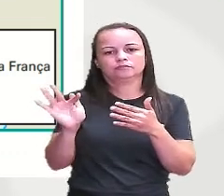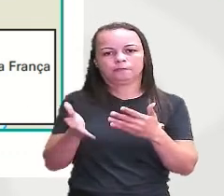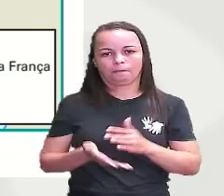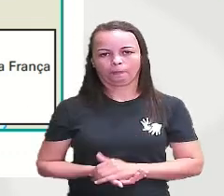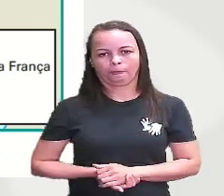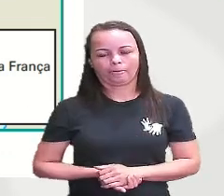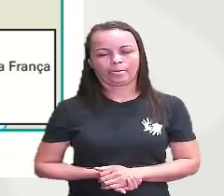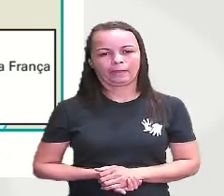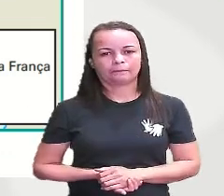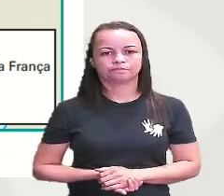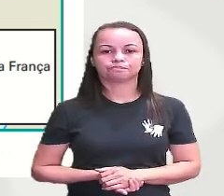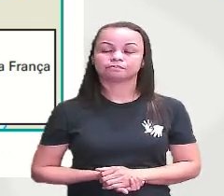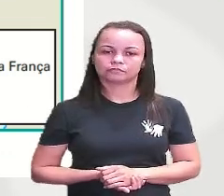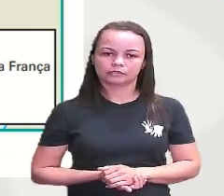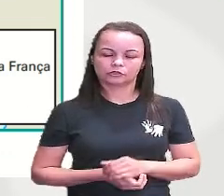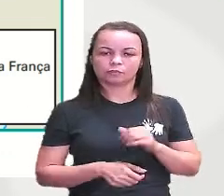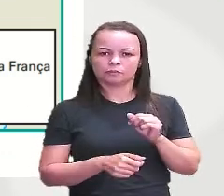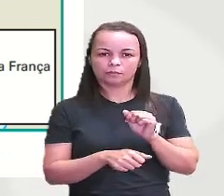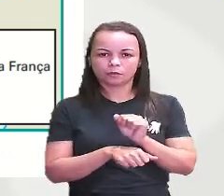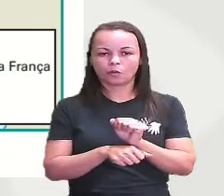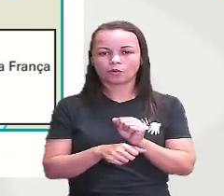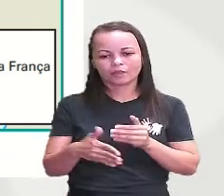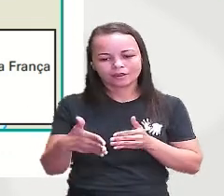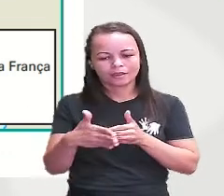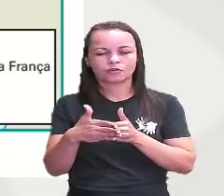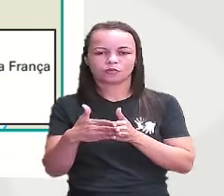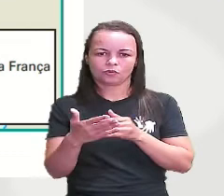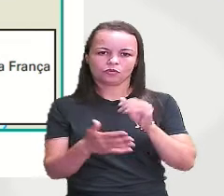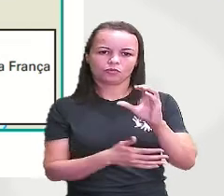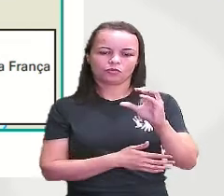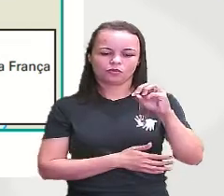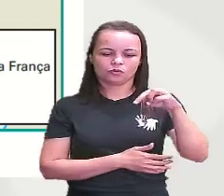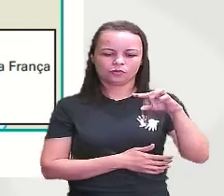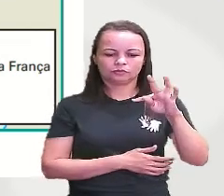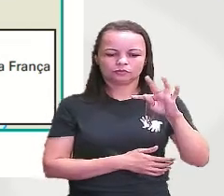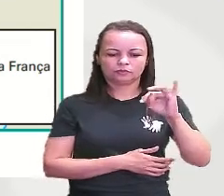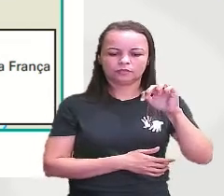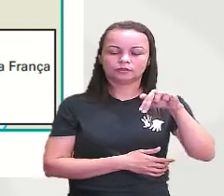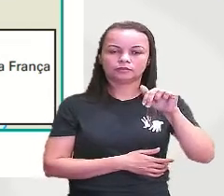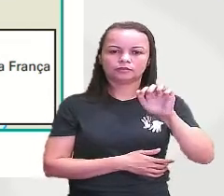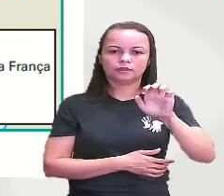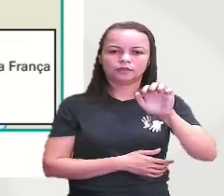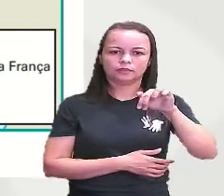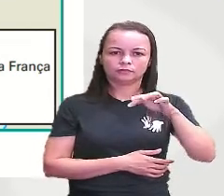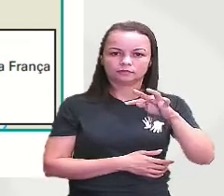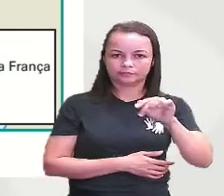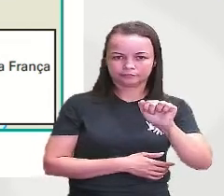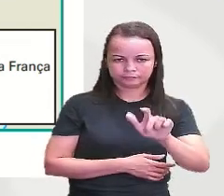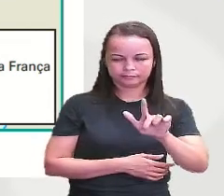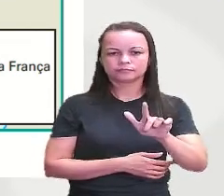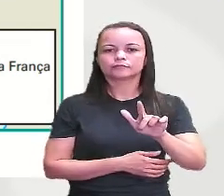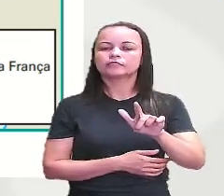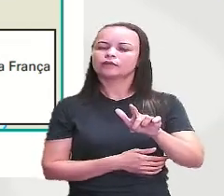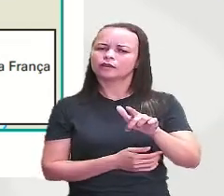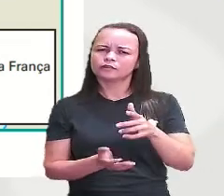o bloqueio continental vai ser isso gente algo que vai enfraquecer o